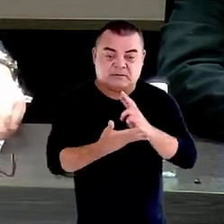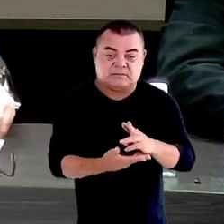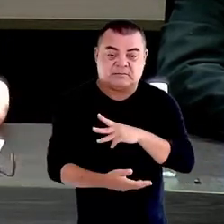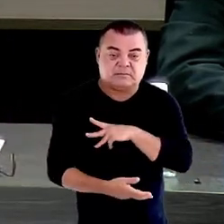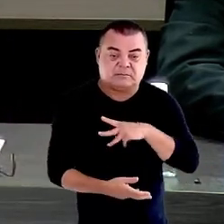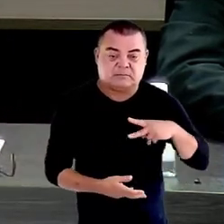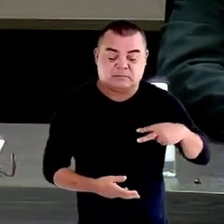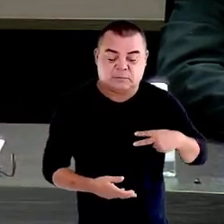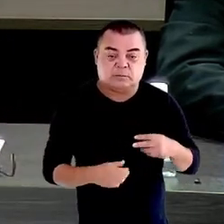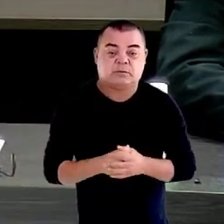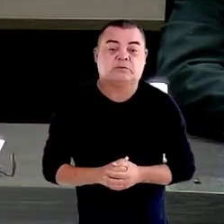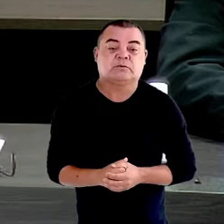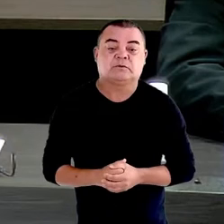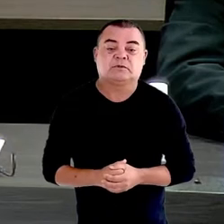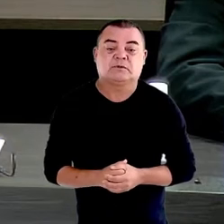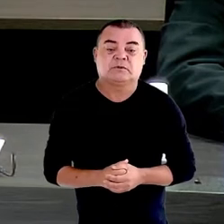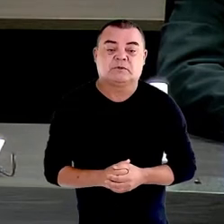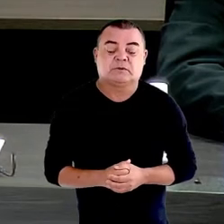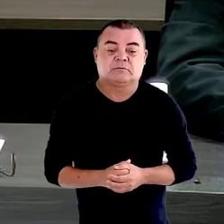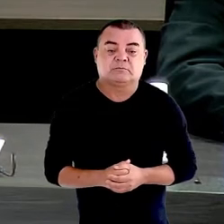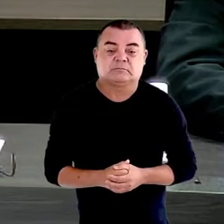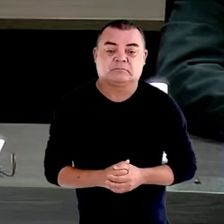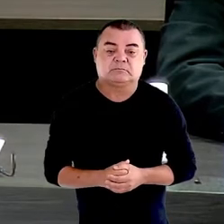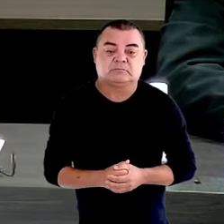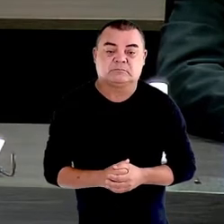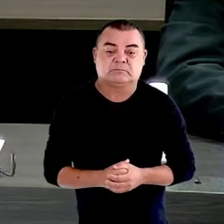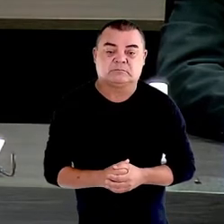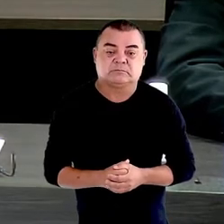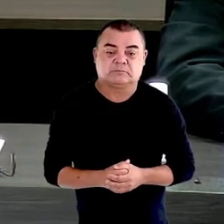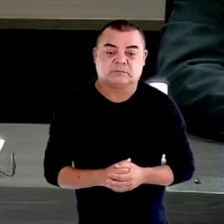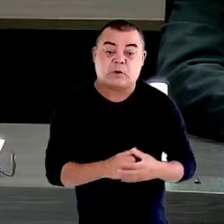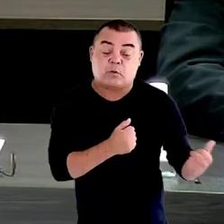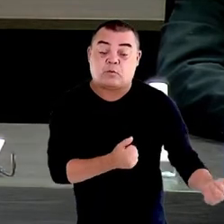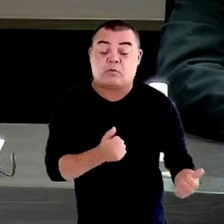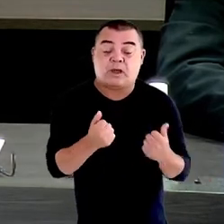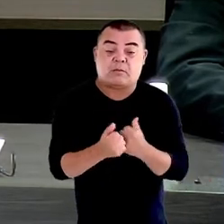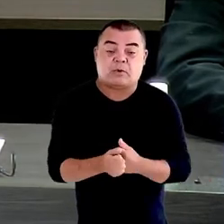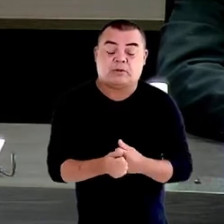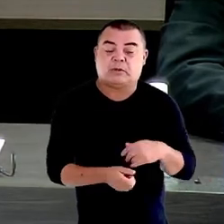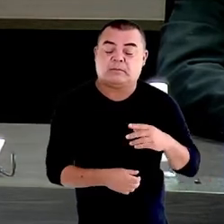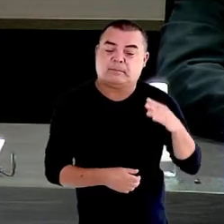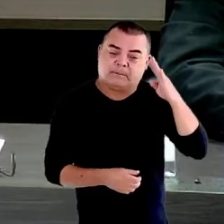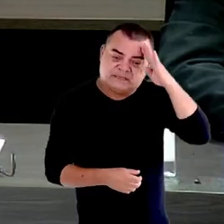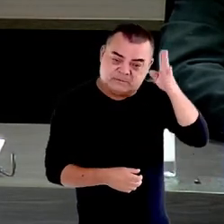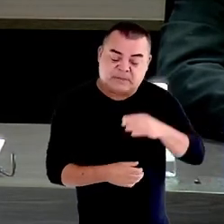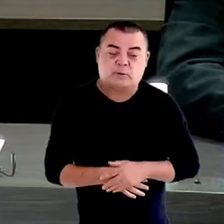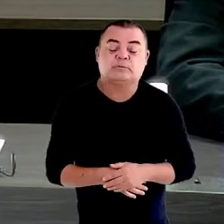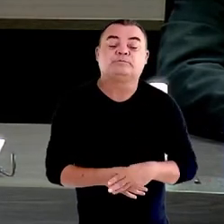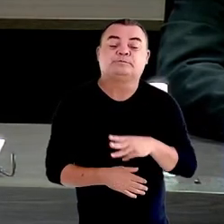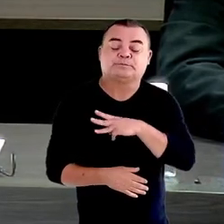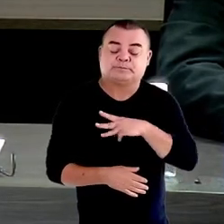Público, ou diria, o braço preponderantemente social do Ministério Público, que é o MPT.